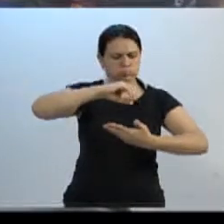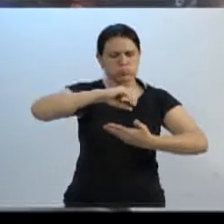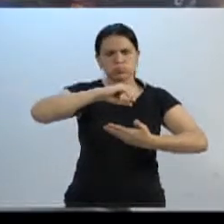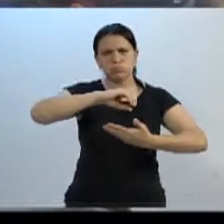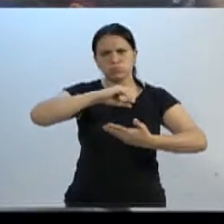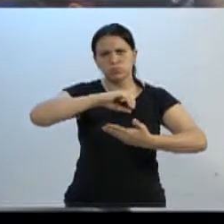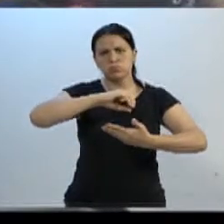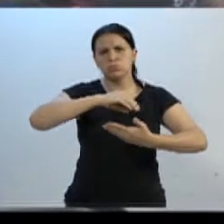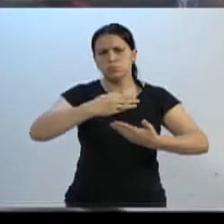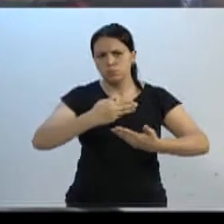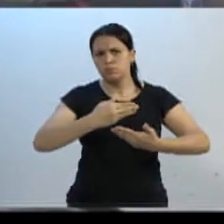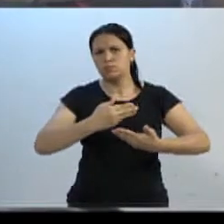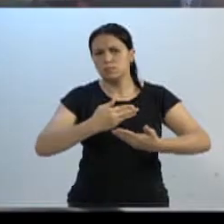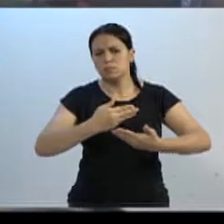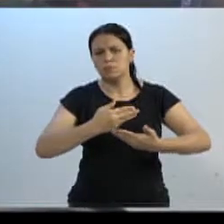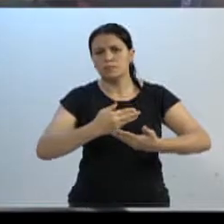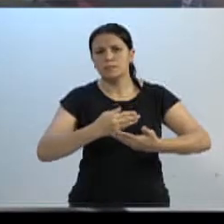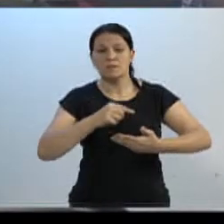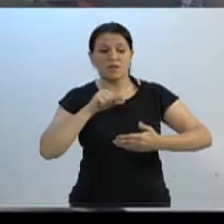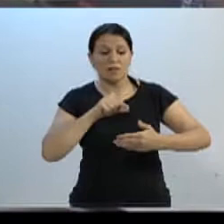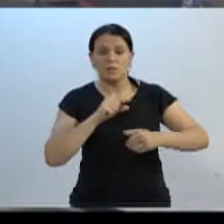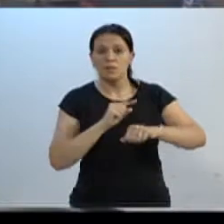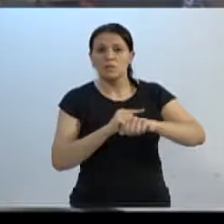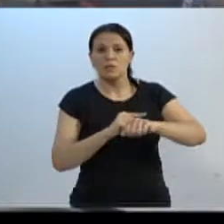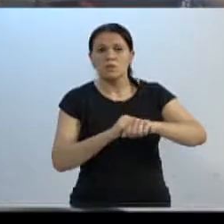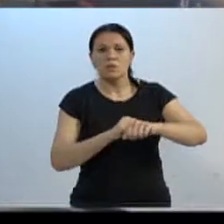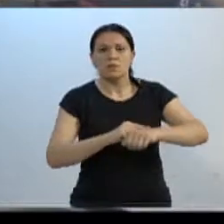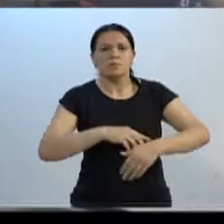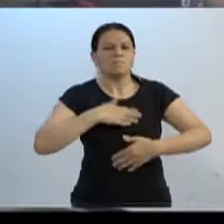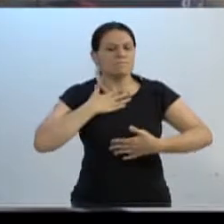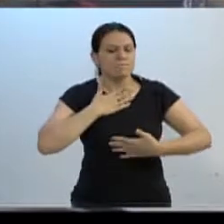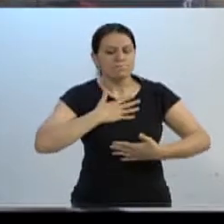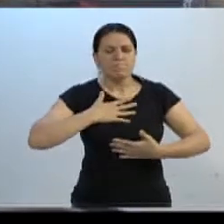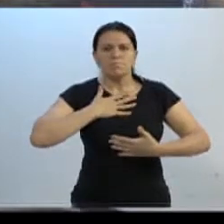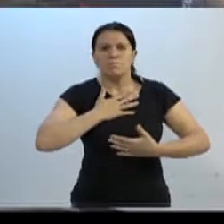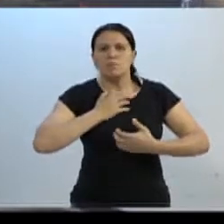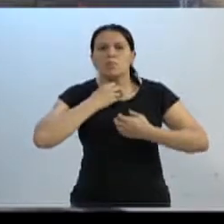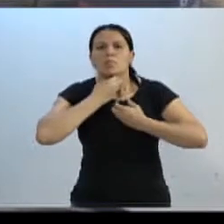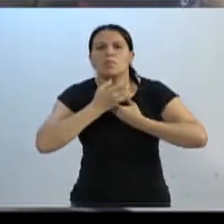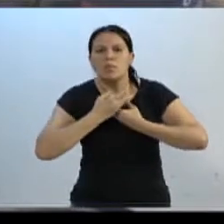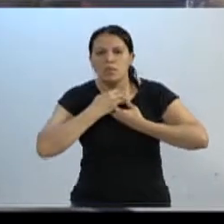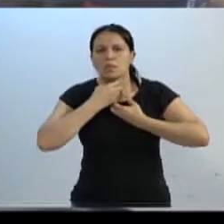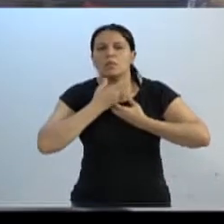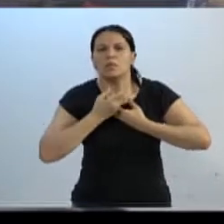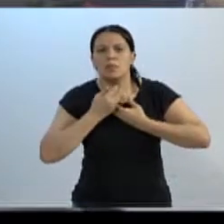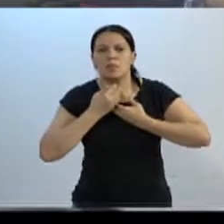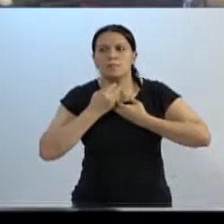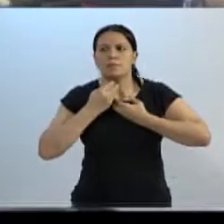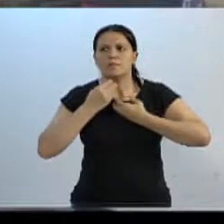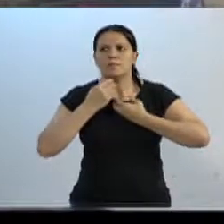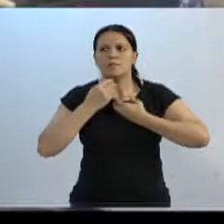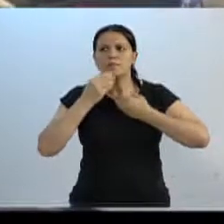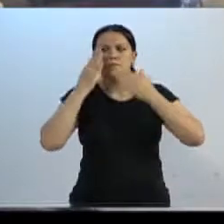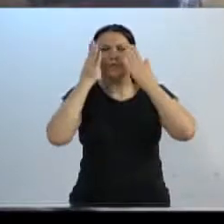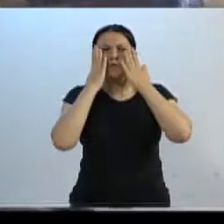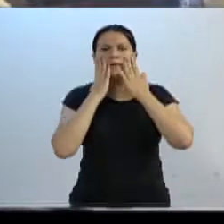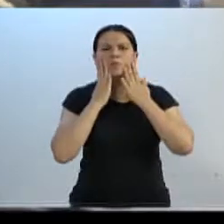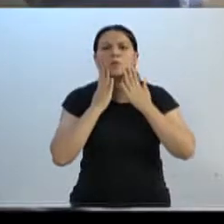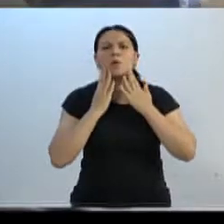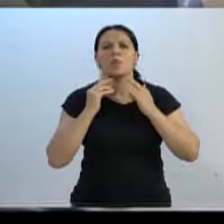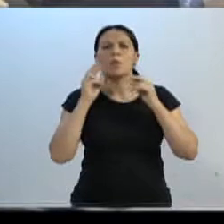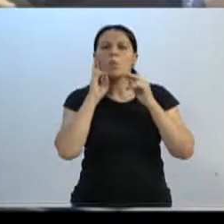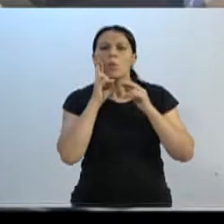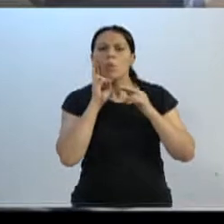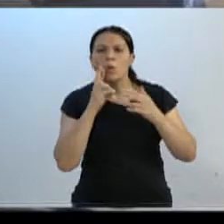então no seio da mãe e engasgou com o leite, começou a ficar todo cianótico,